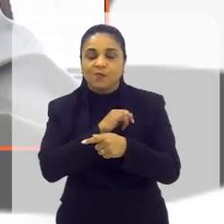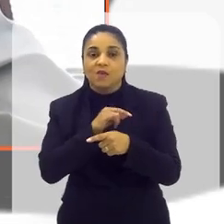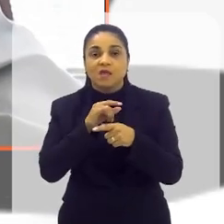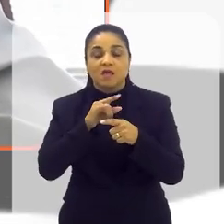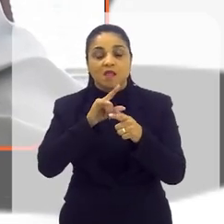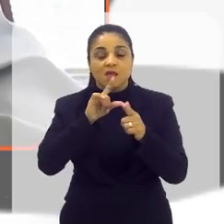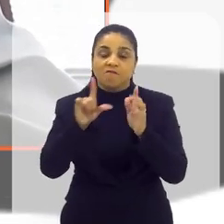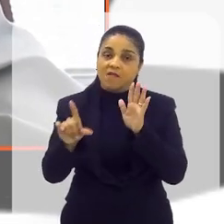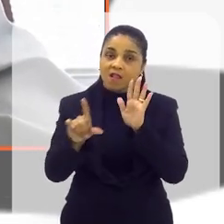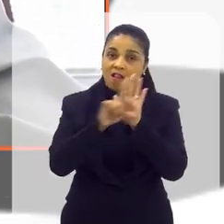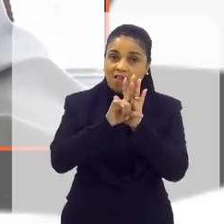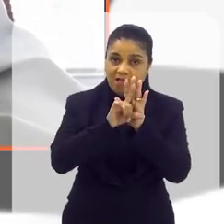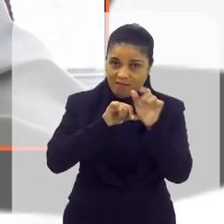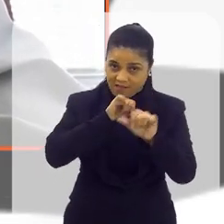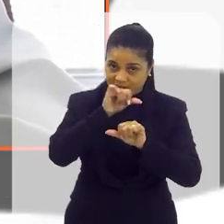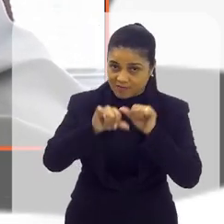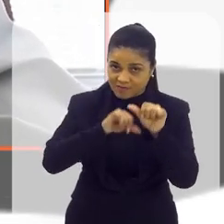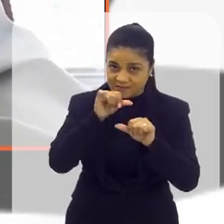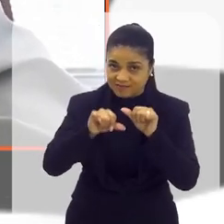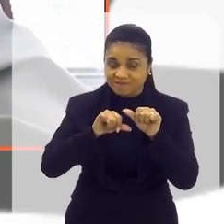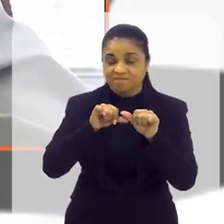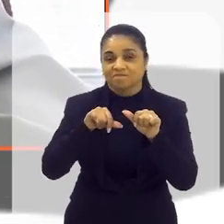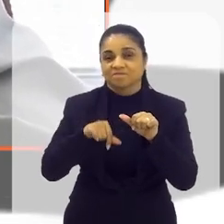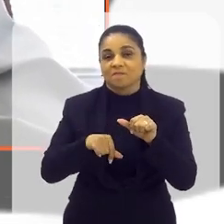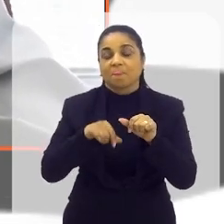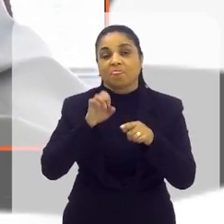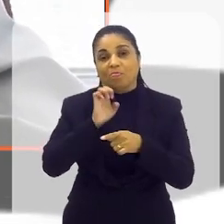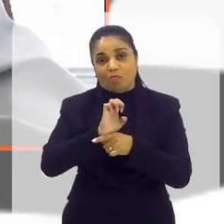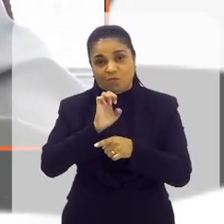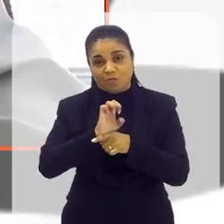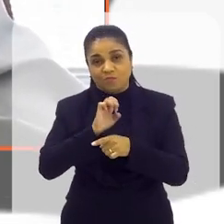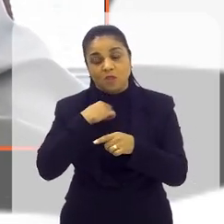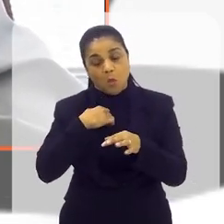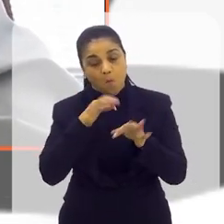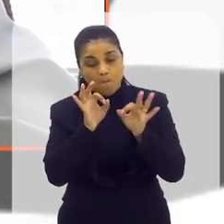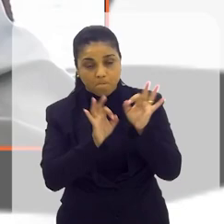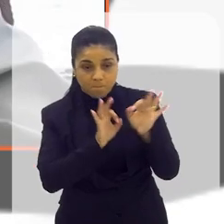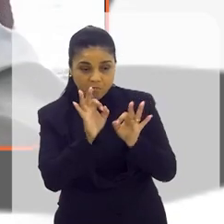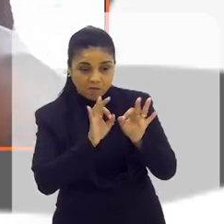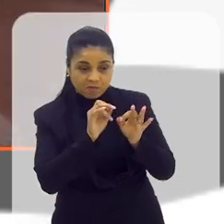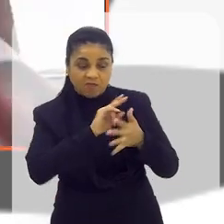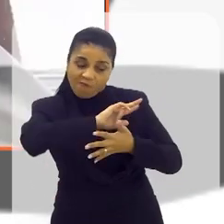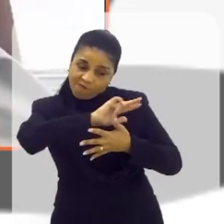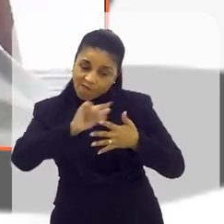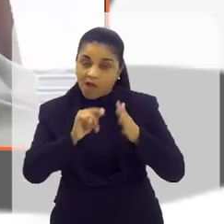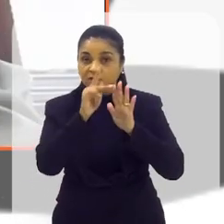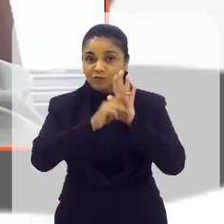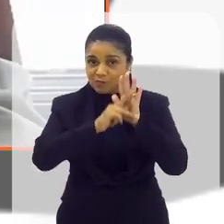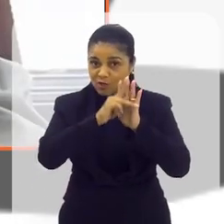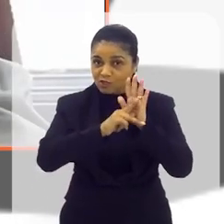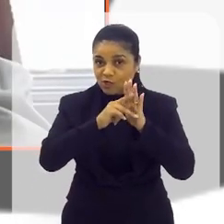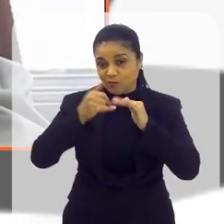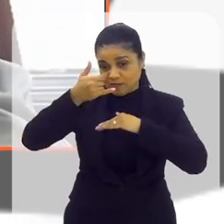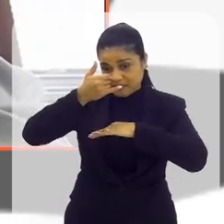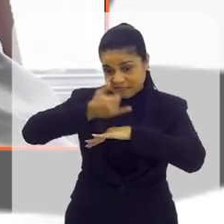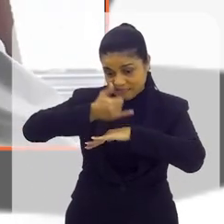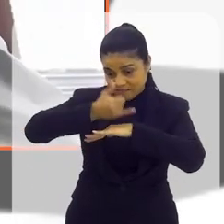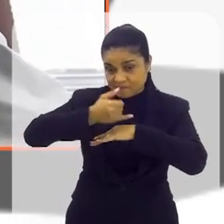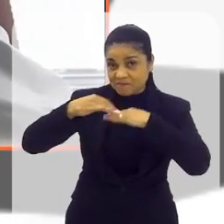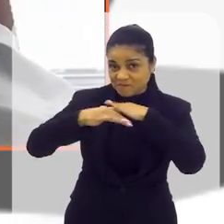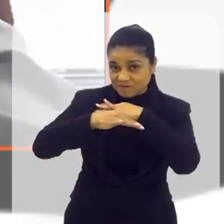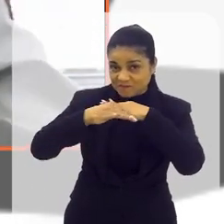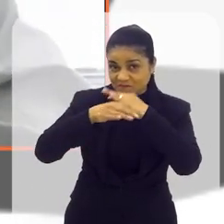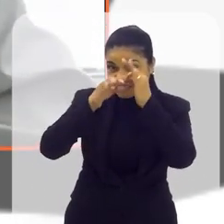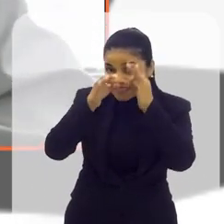virar lei e projetos aqui no Estado. Então, eu já estou preparando vários projetos que deram certo em Volta